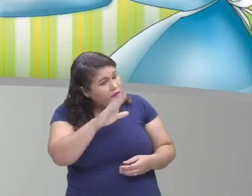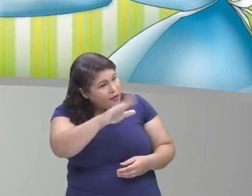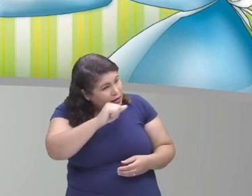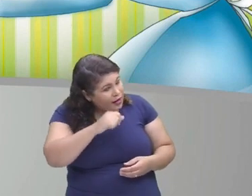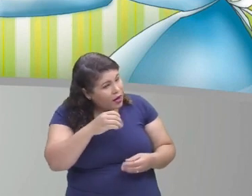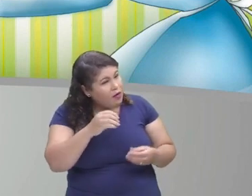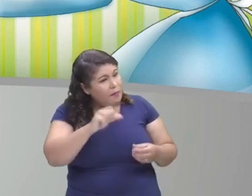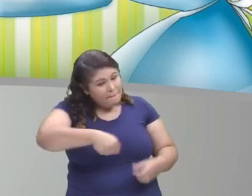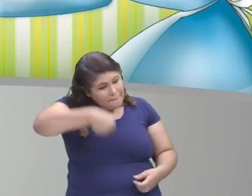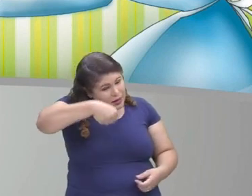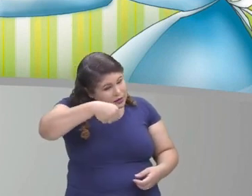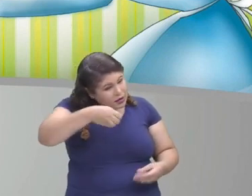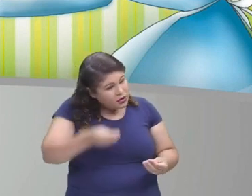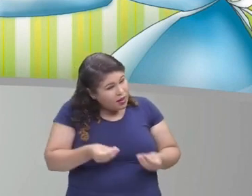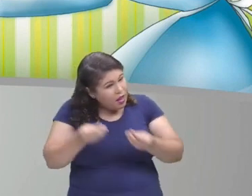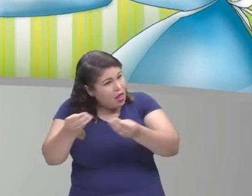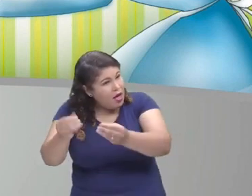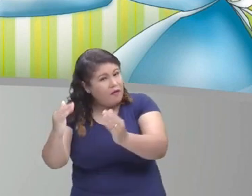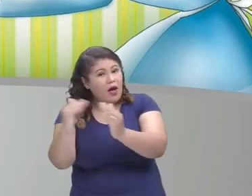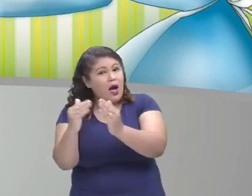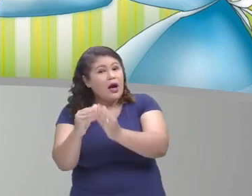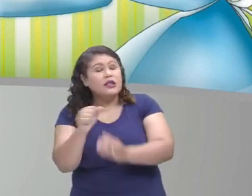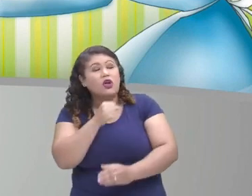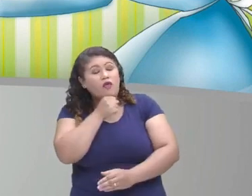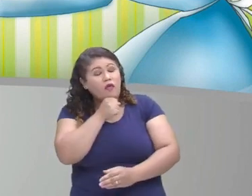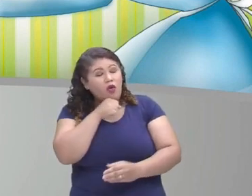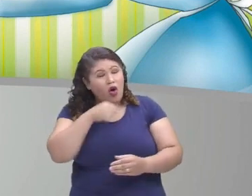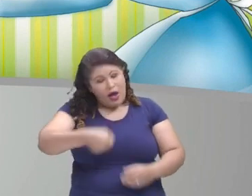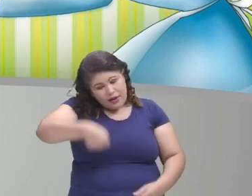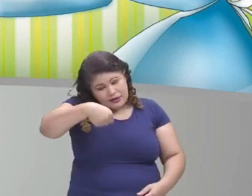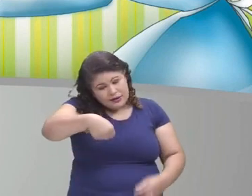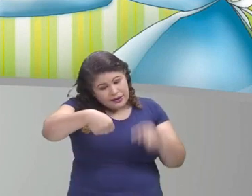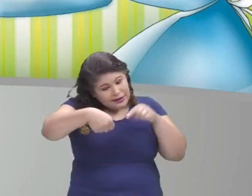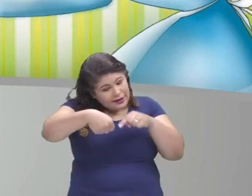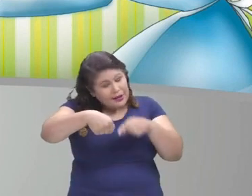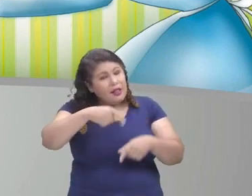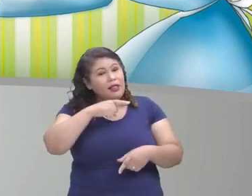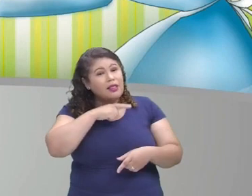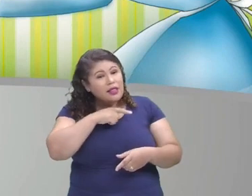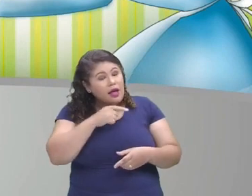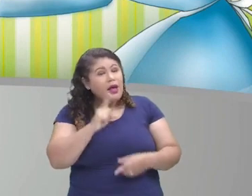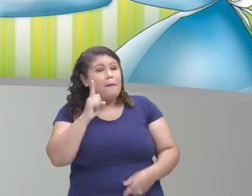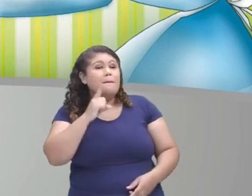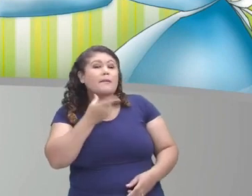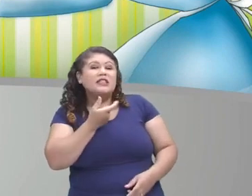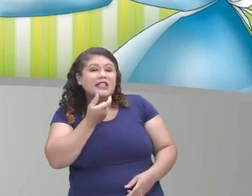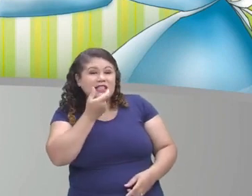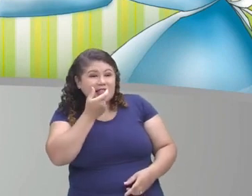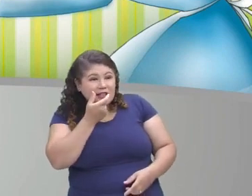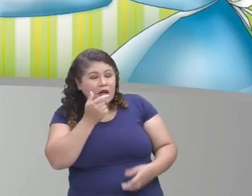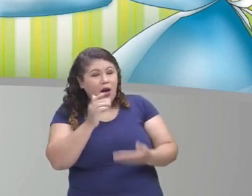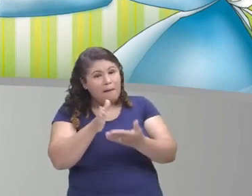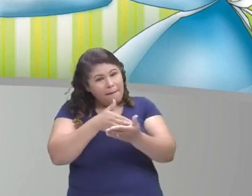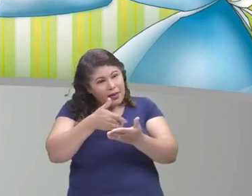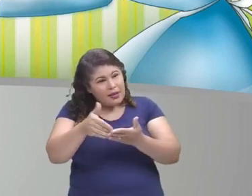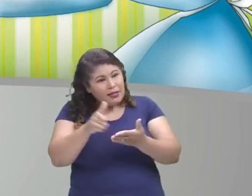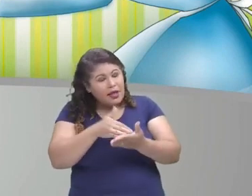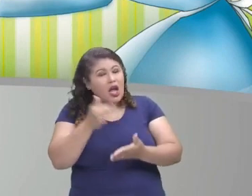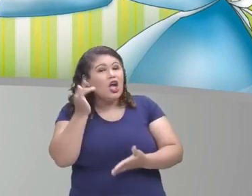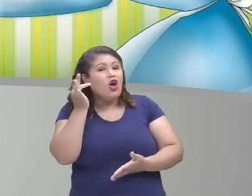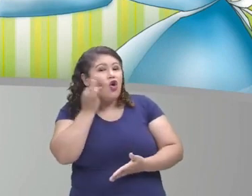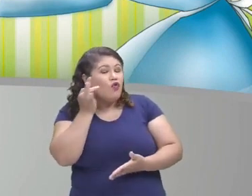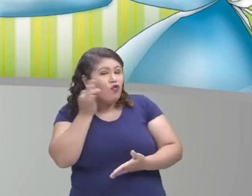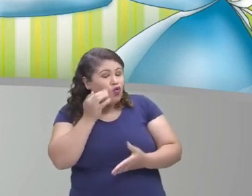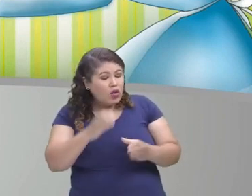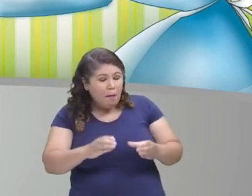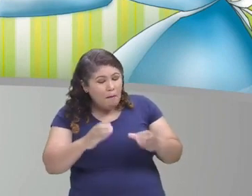e leve para a sua avó. Aí dentro tem biscoito, manteiga, bolo e frutas. Ela está